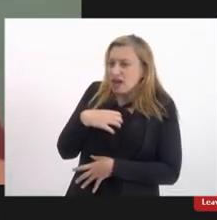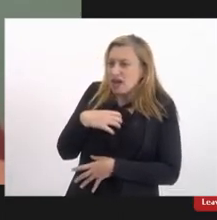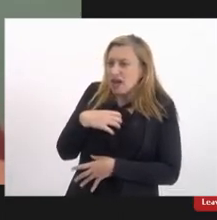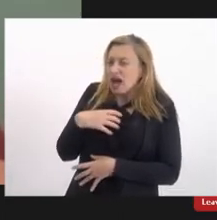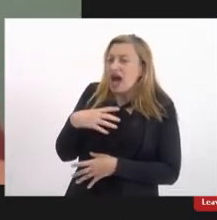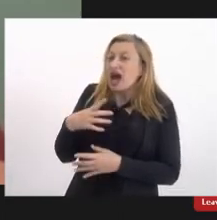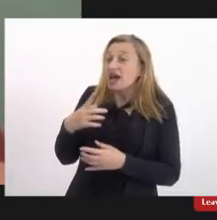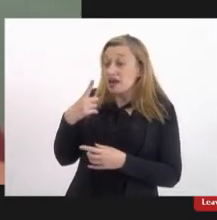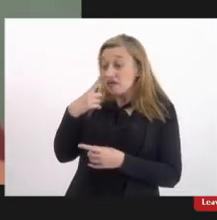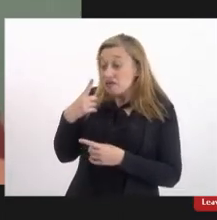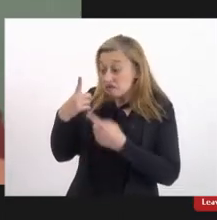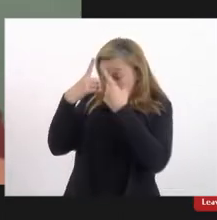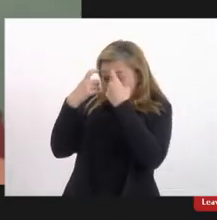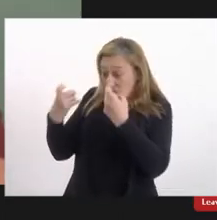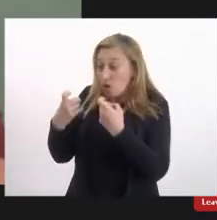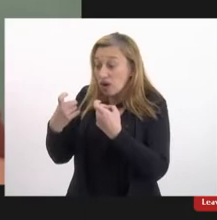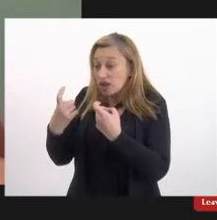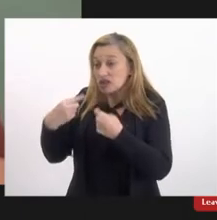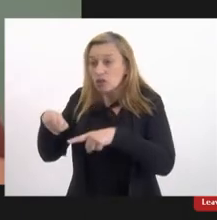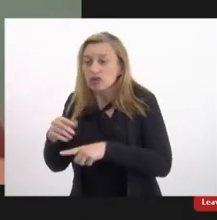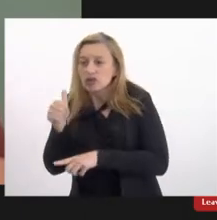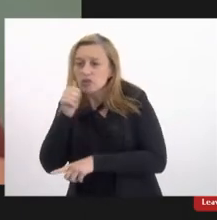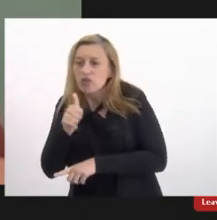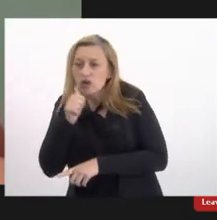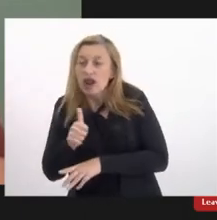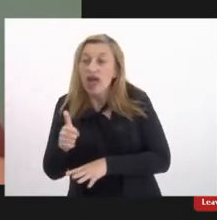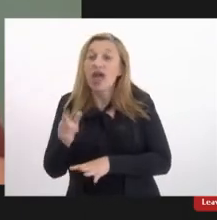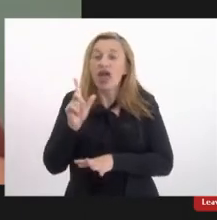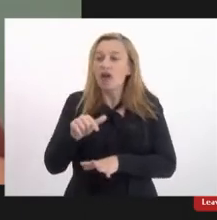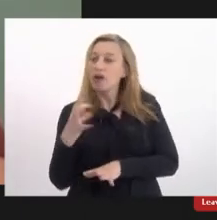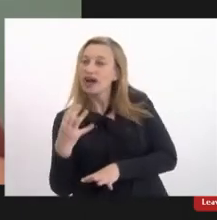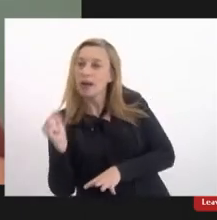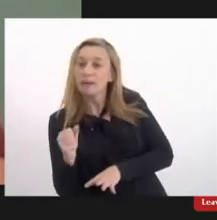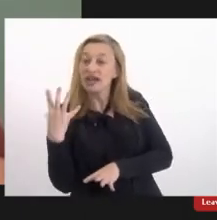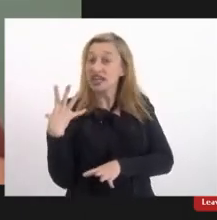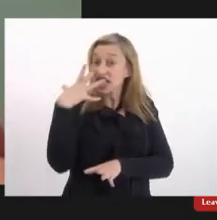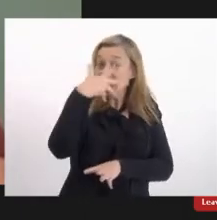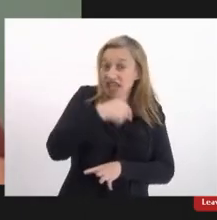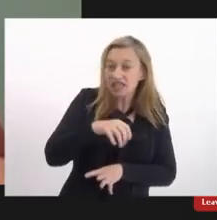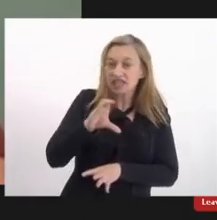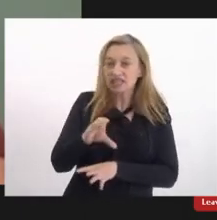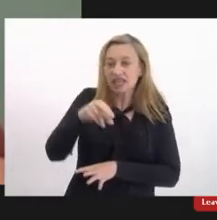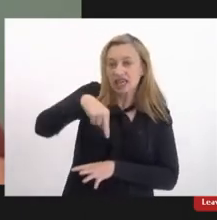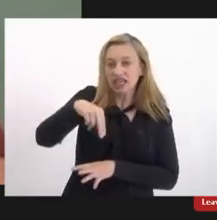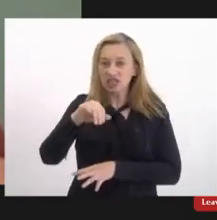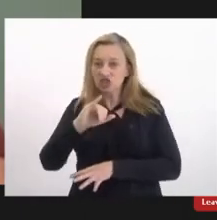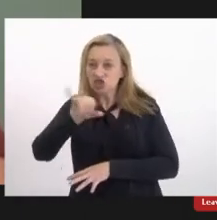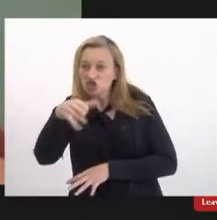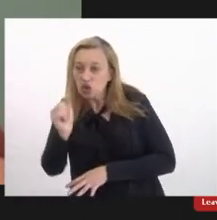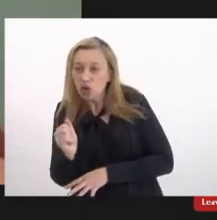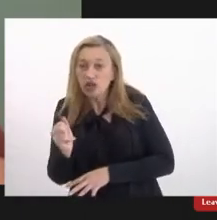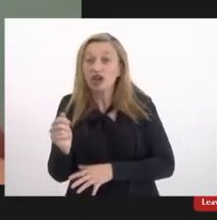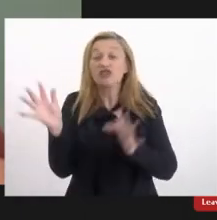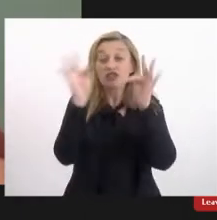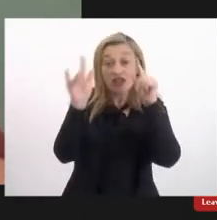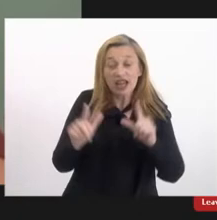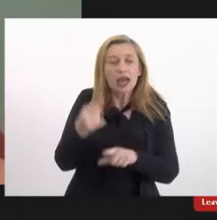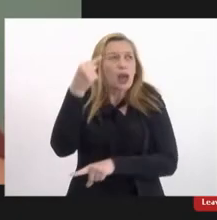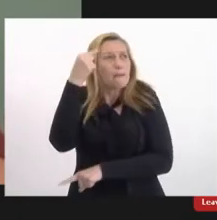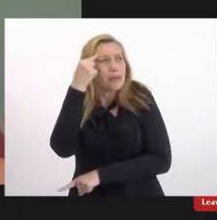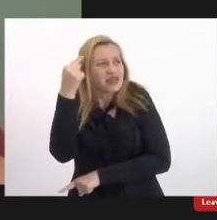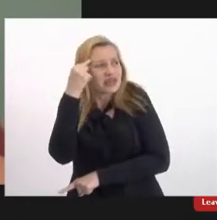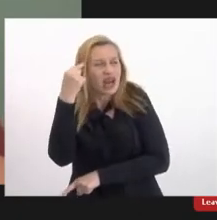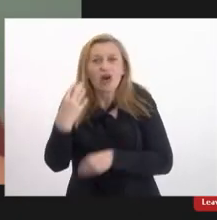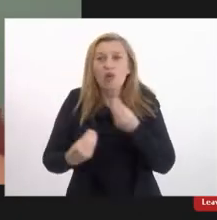violência aumenta então é uma campanha linda o CNJ eu acho que foi muito feliz em pensar